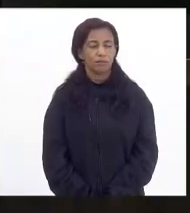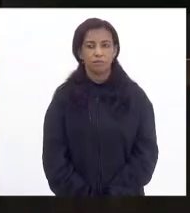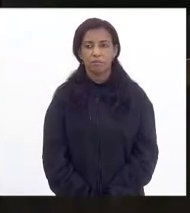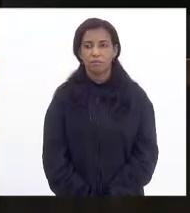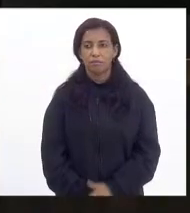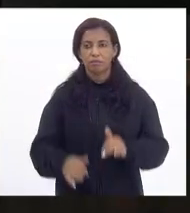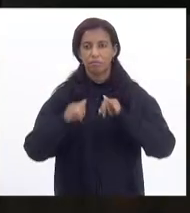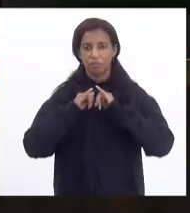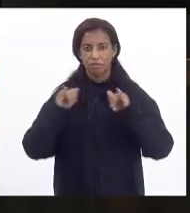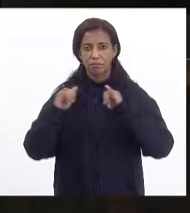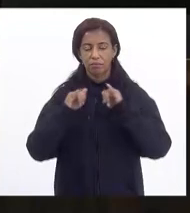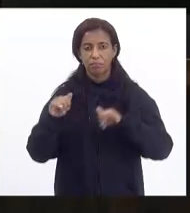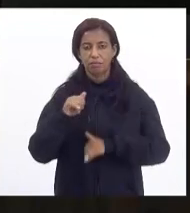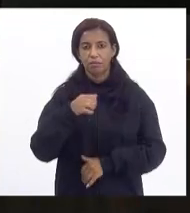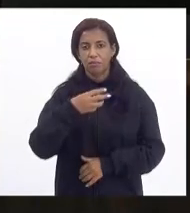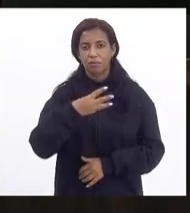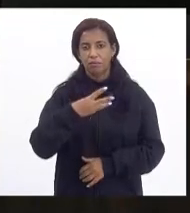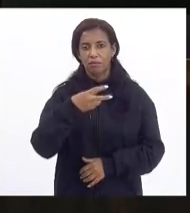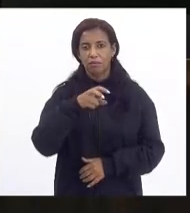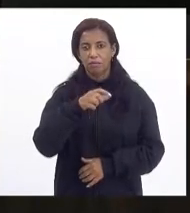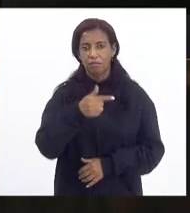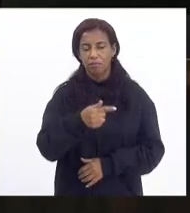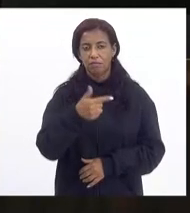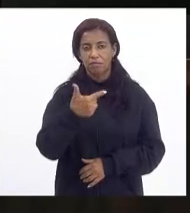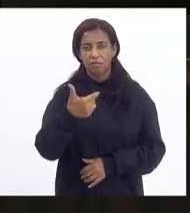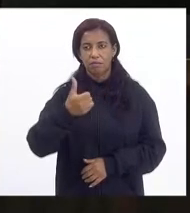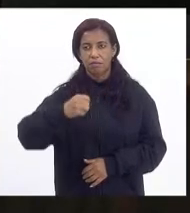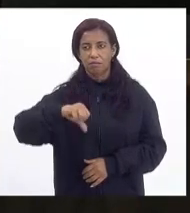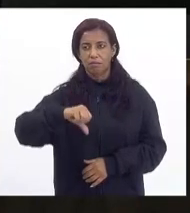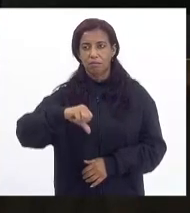Anuncio o projeto de lei número 3719.